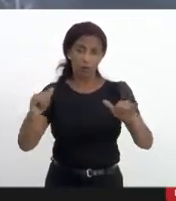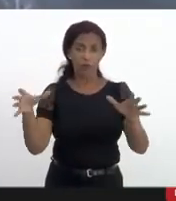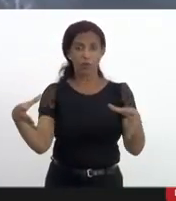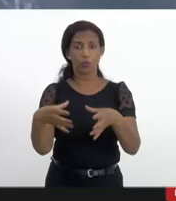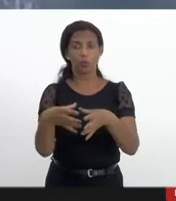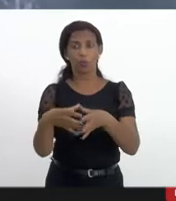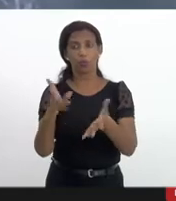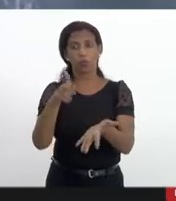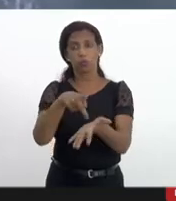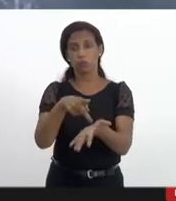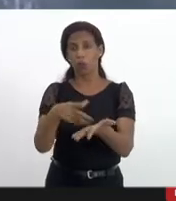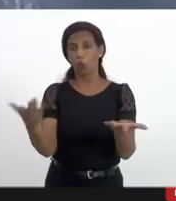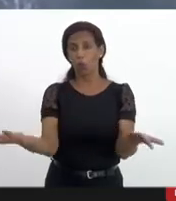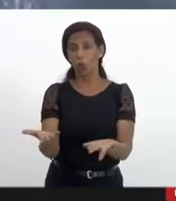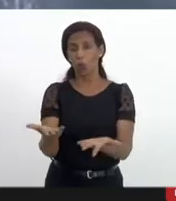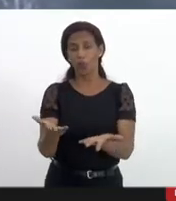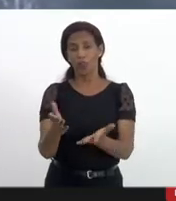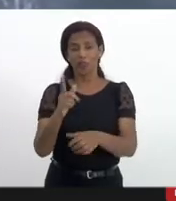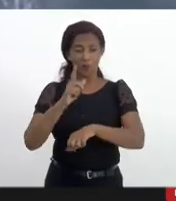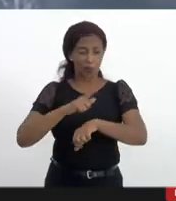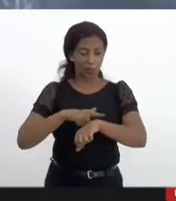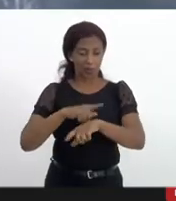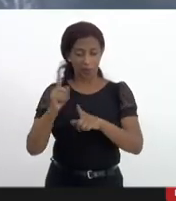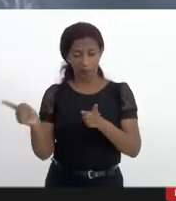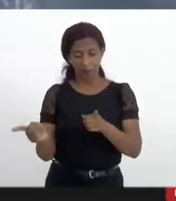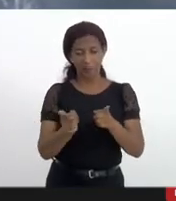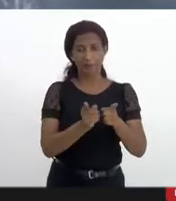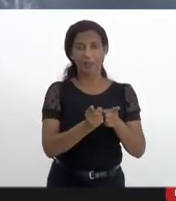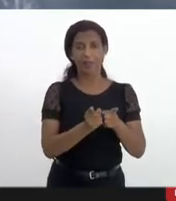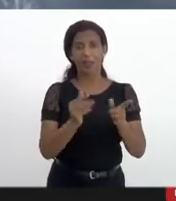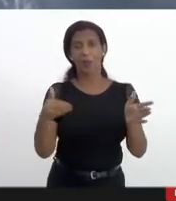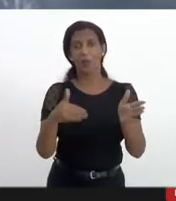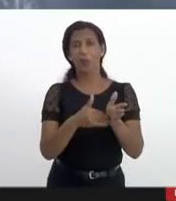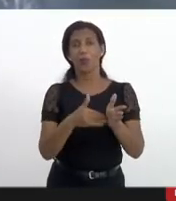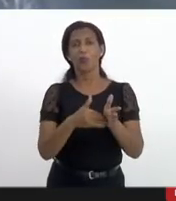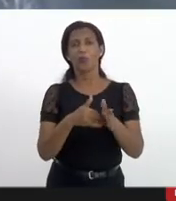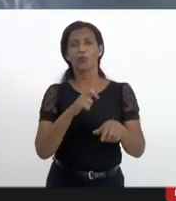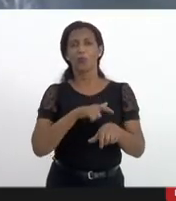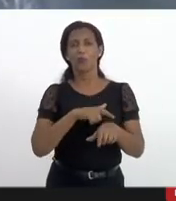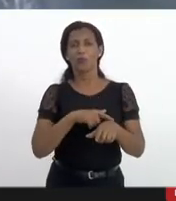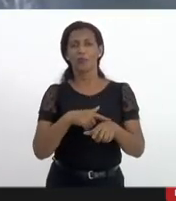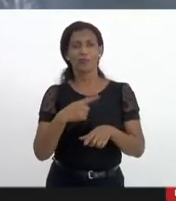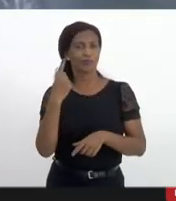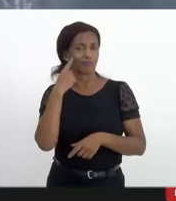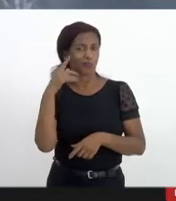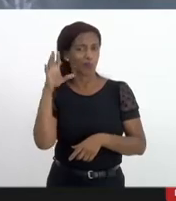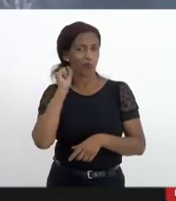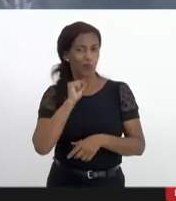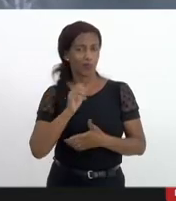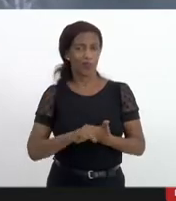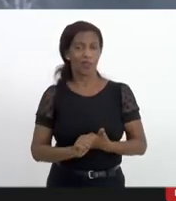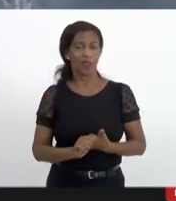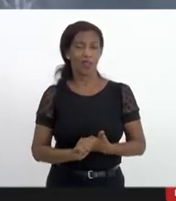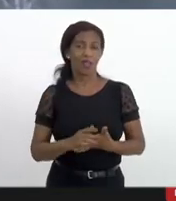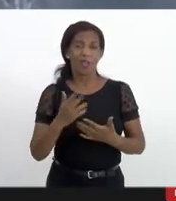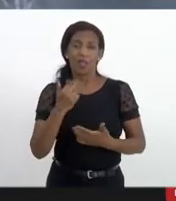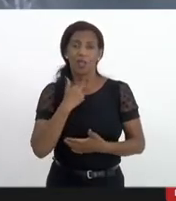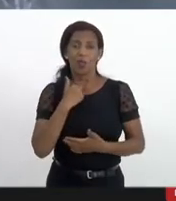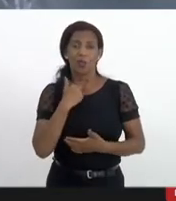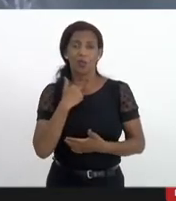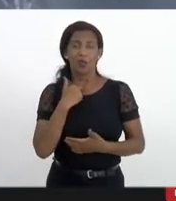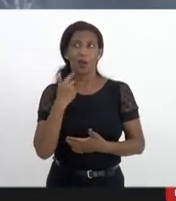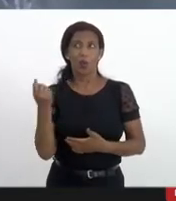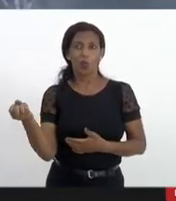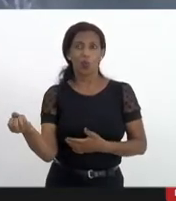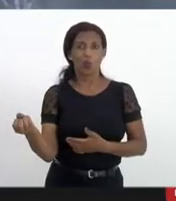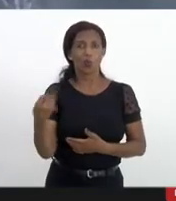fato hoje a gente tinha separado esse seu último momento de disputa e a pior e não há disposição de abrir um novo